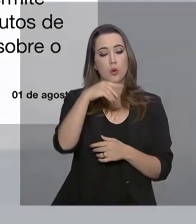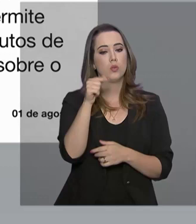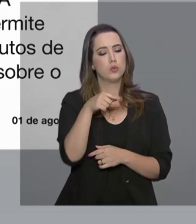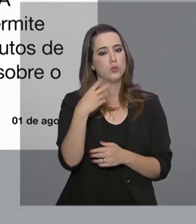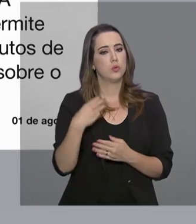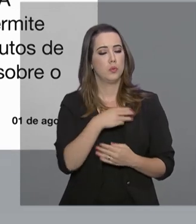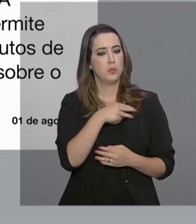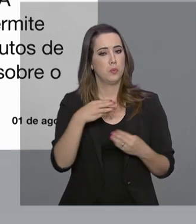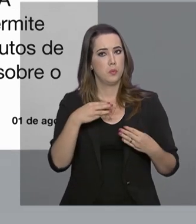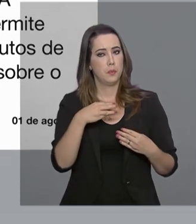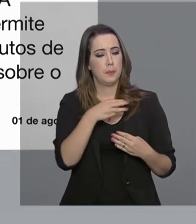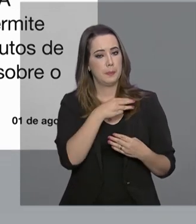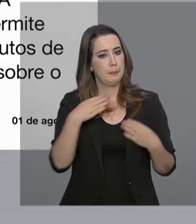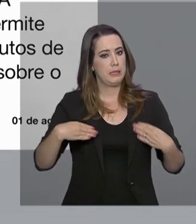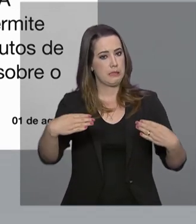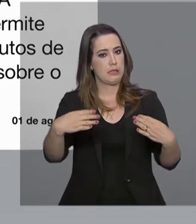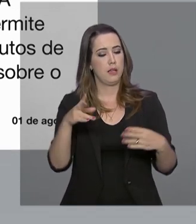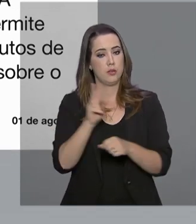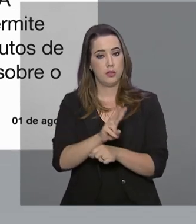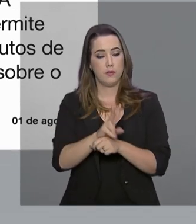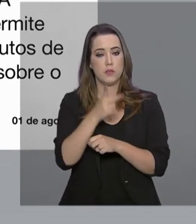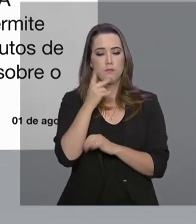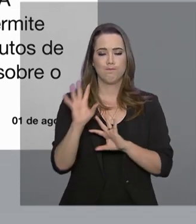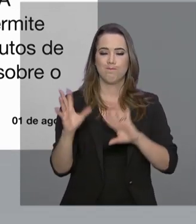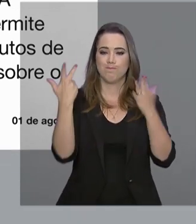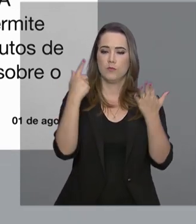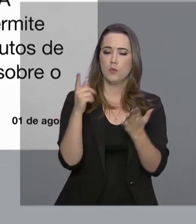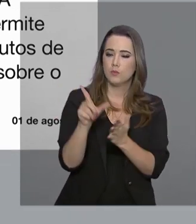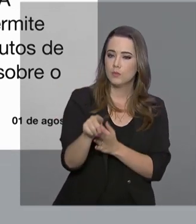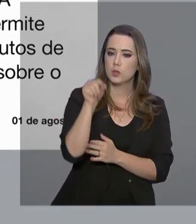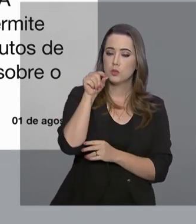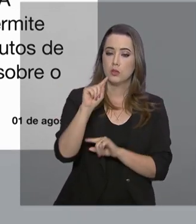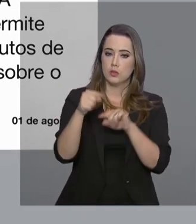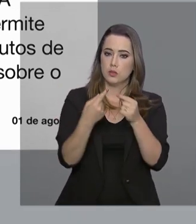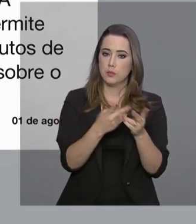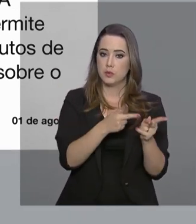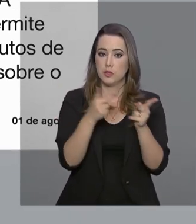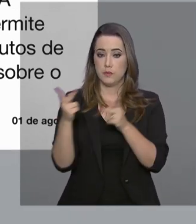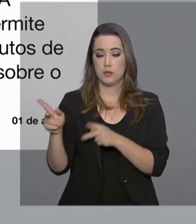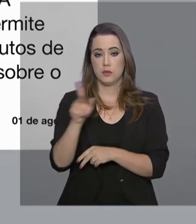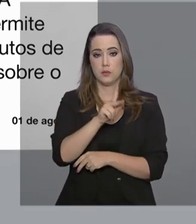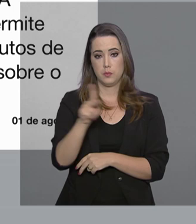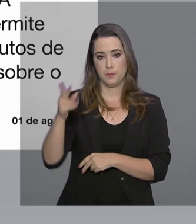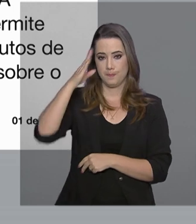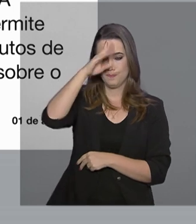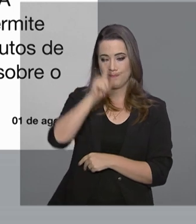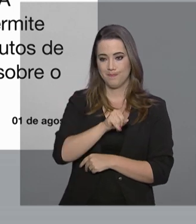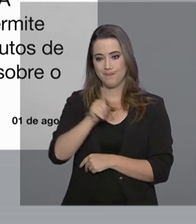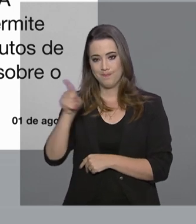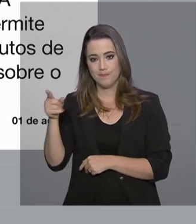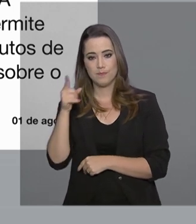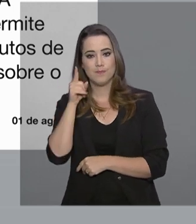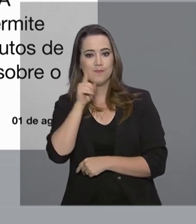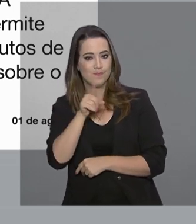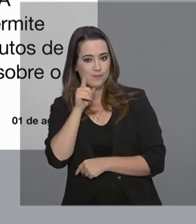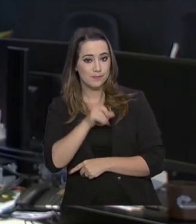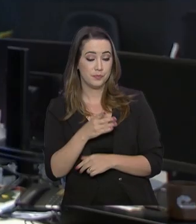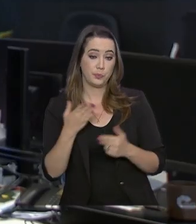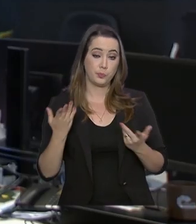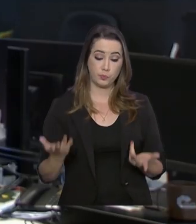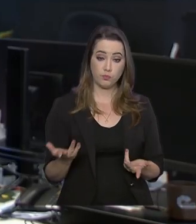Ministério da Defesa comemorou a decisão que foi tomada depois da visita do presidente Jair Bolsonaro a Washington.